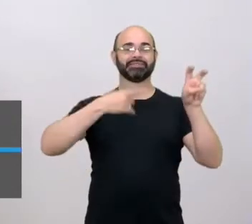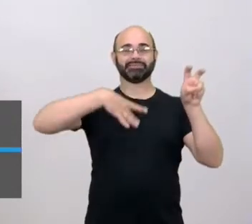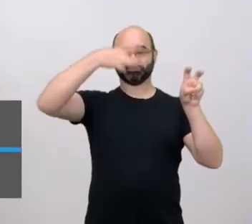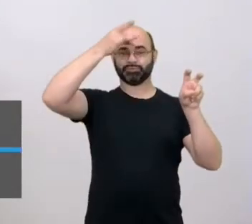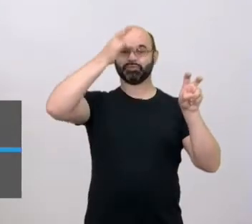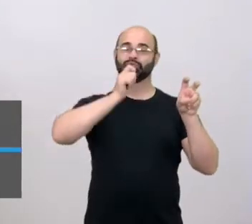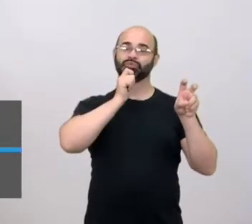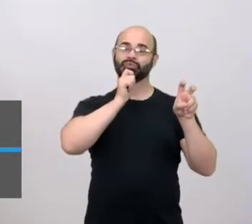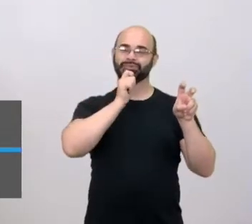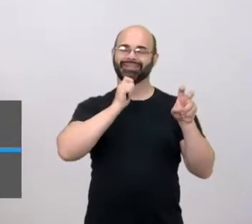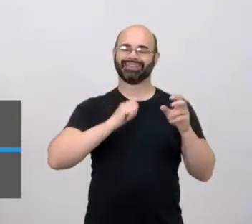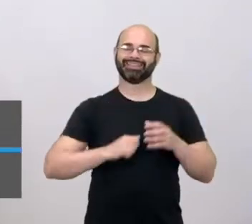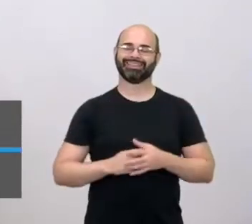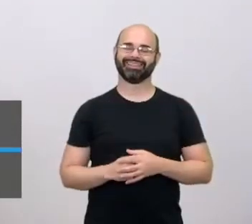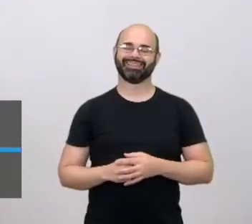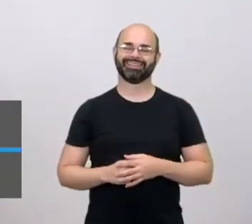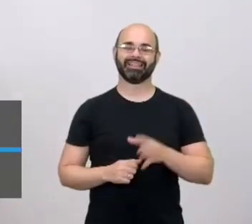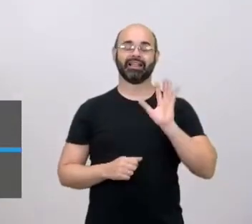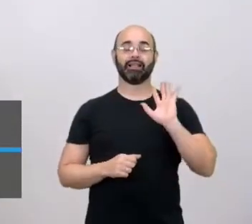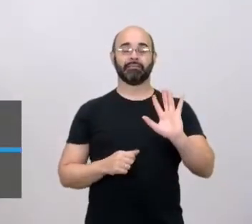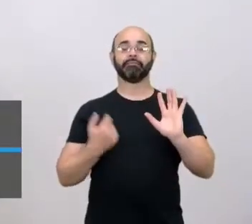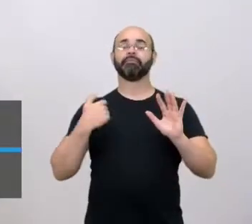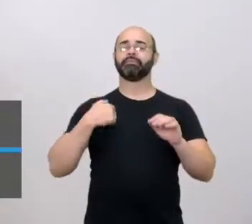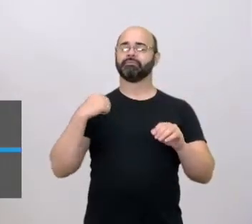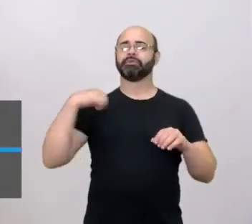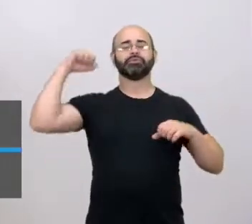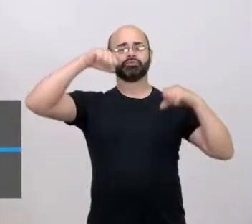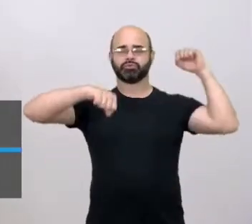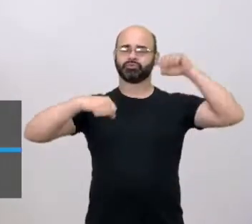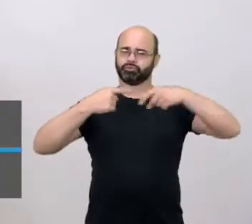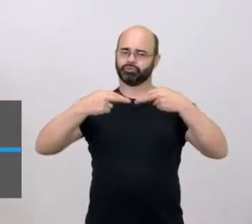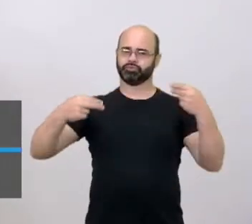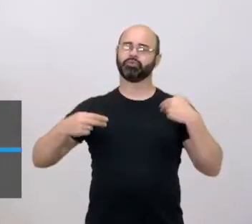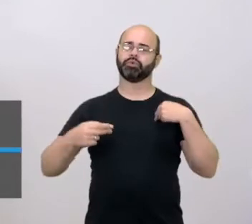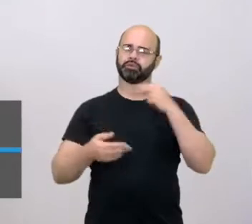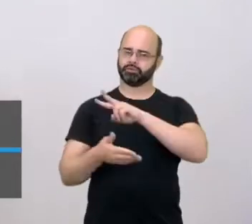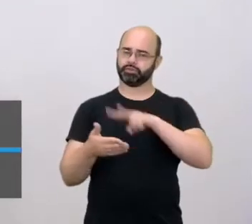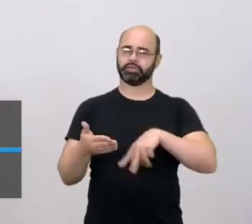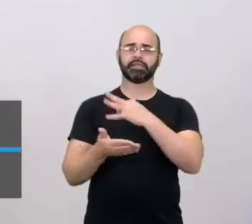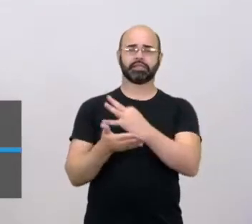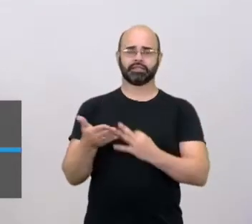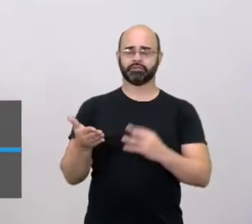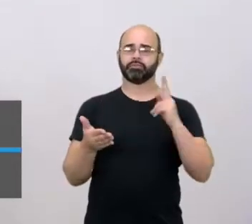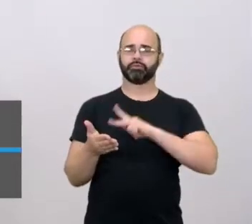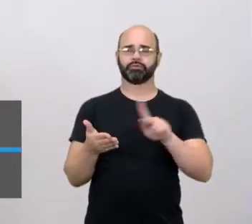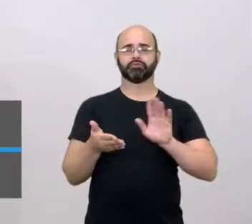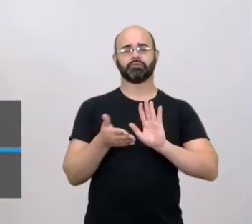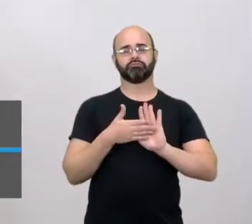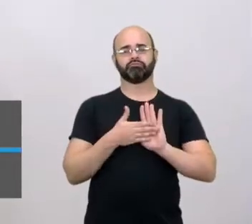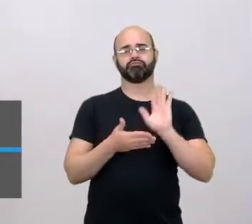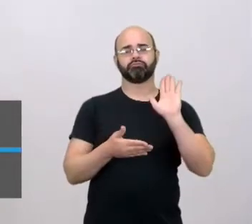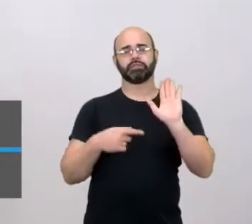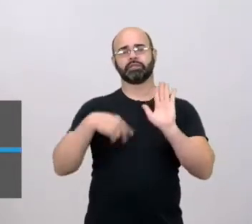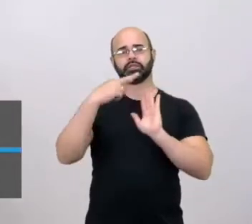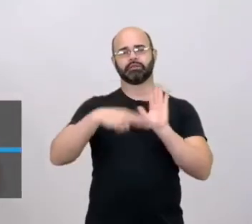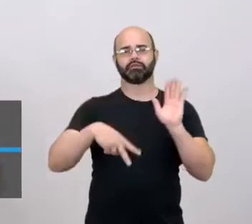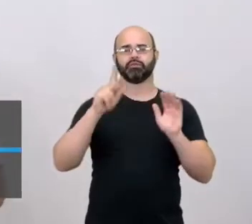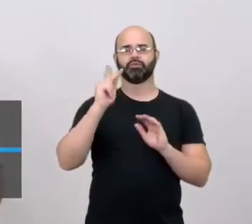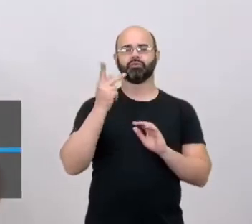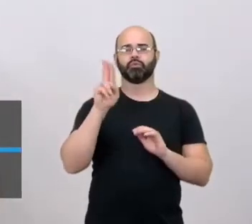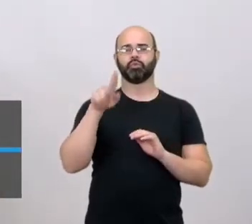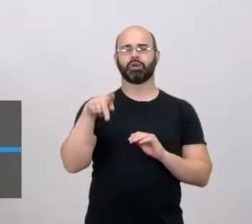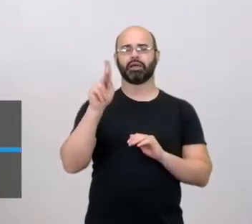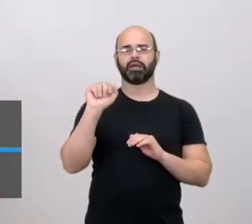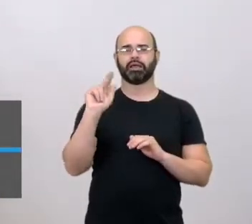mas eu decorei os nomes das lutas, aprendi bastante. Eu li os textos que a professora Juliana propôs para a gente, um texto que falava sobre o cauca, um sobre